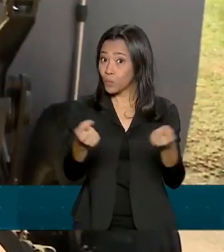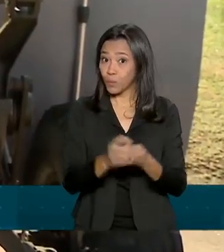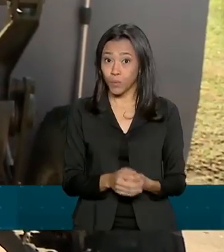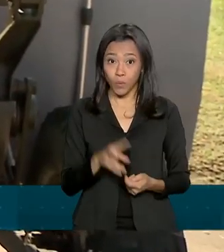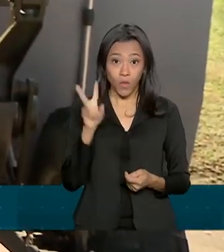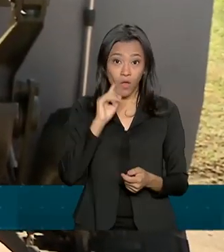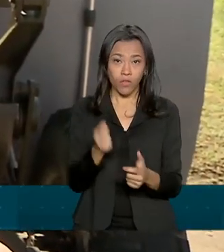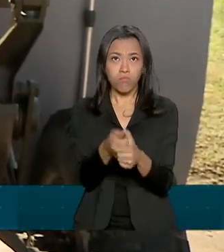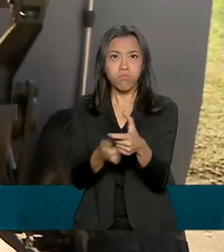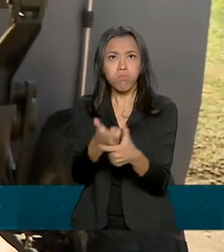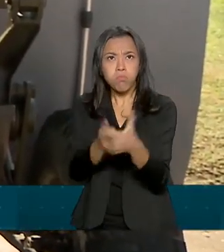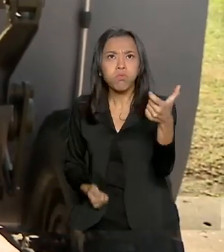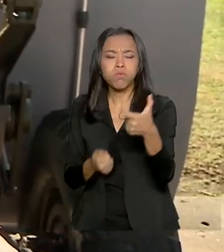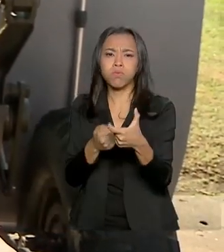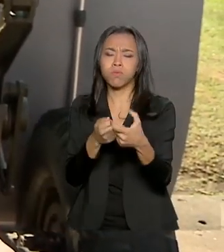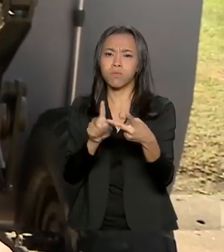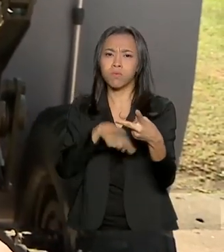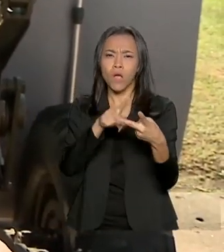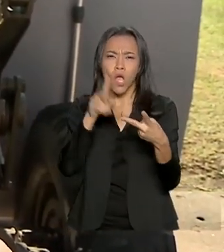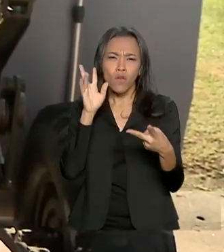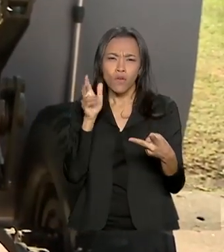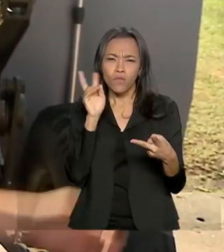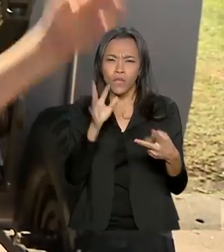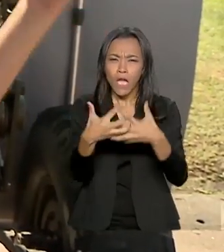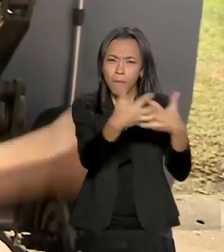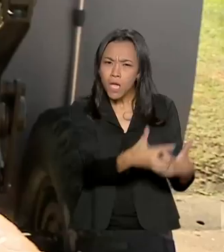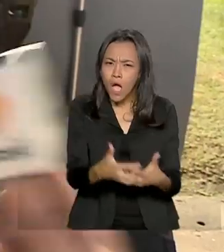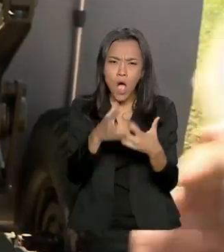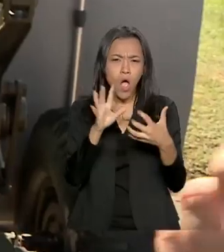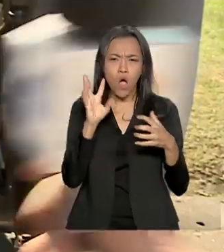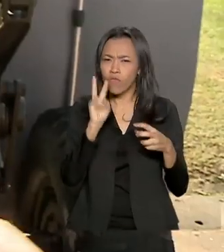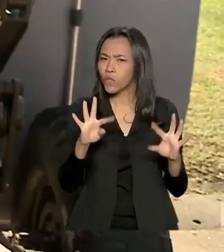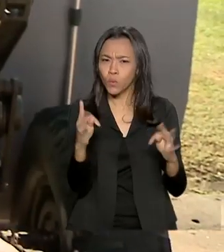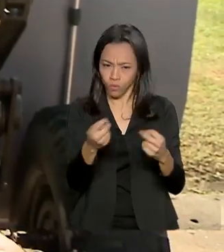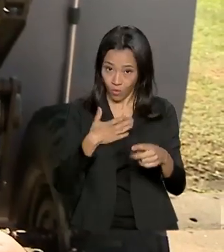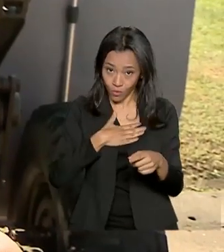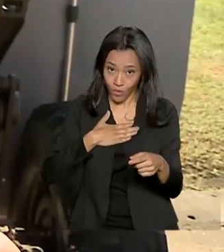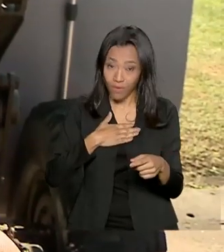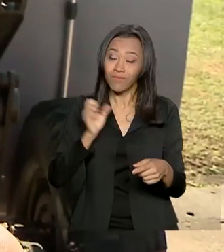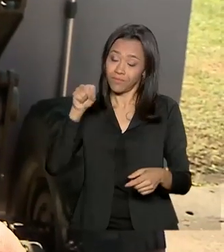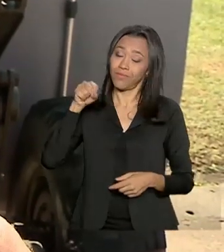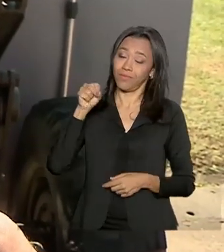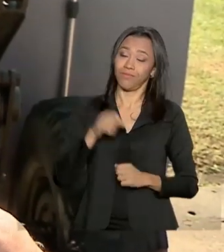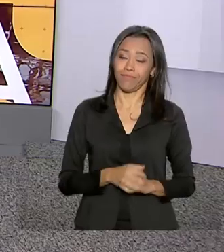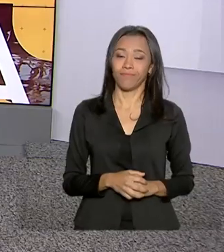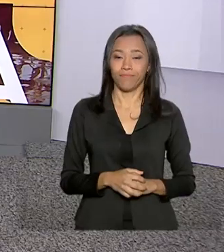Vi canhão, vi caminhão, vi tudo. Gostou? Aham.